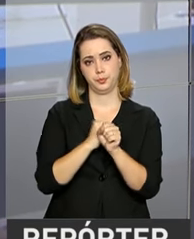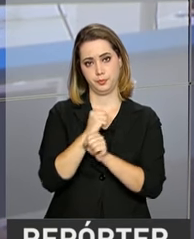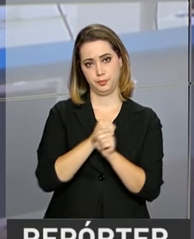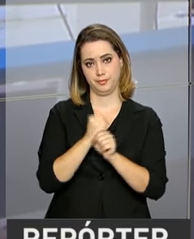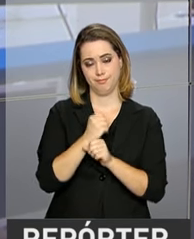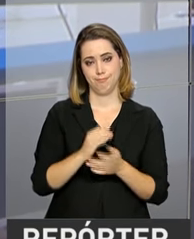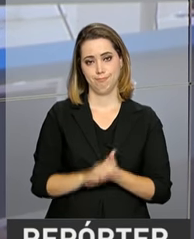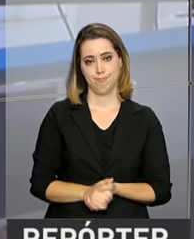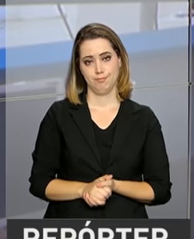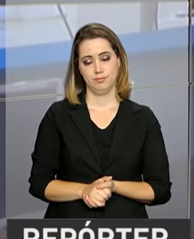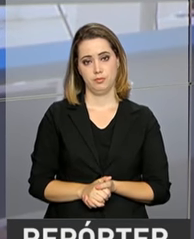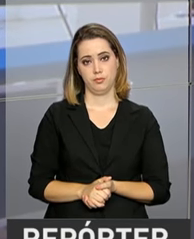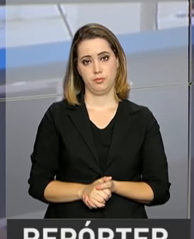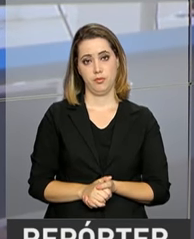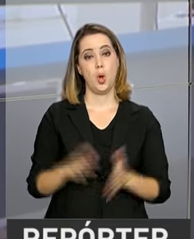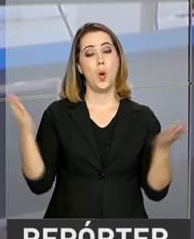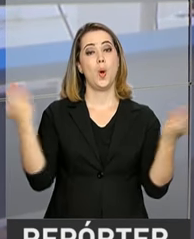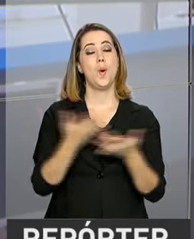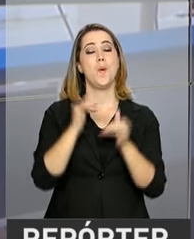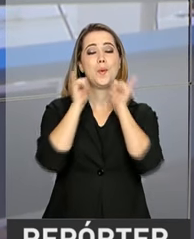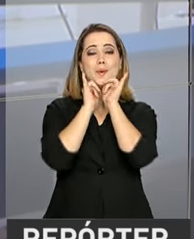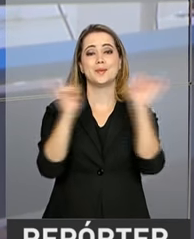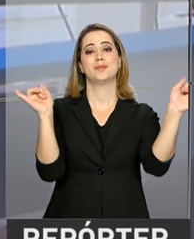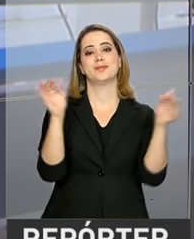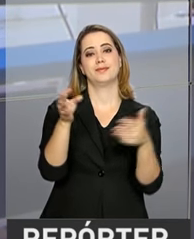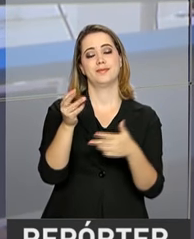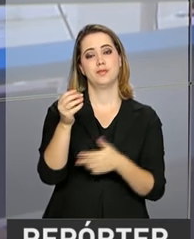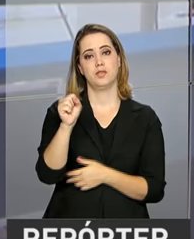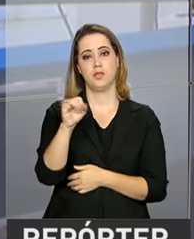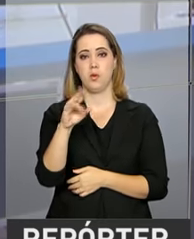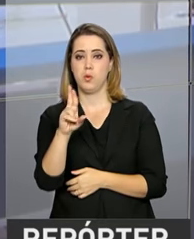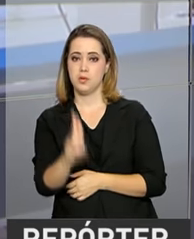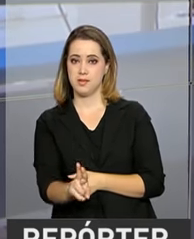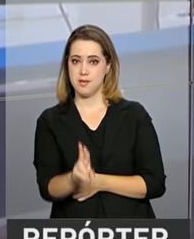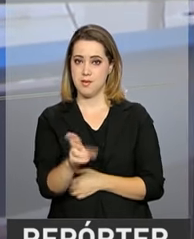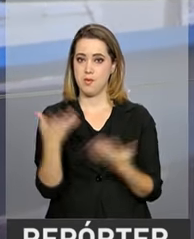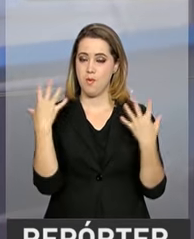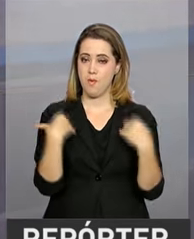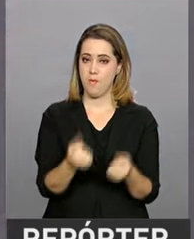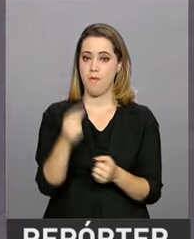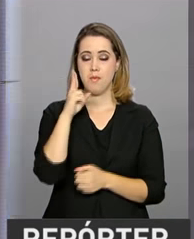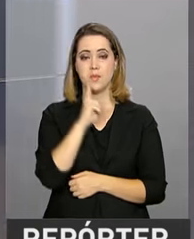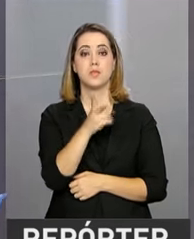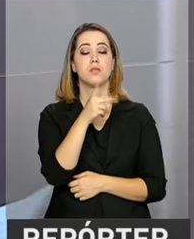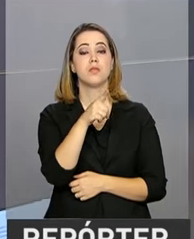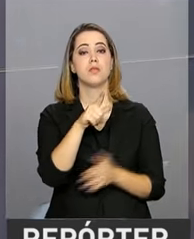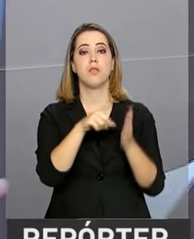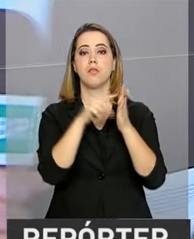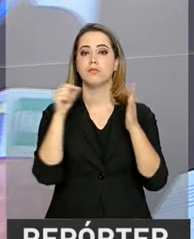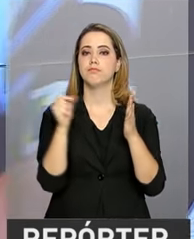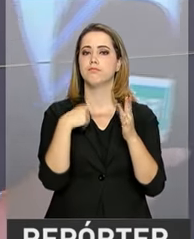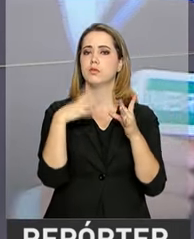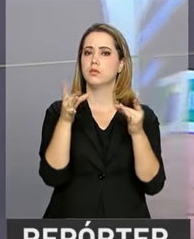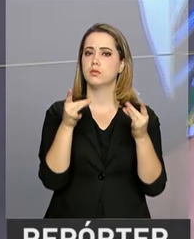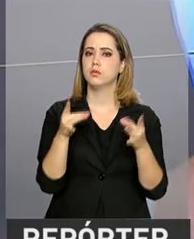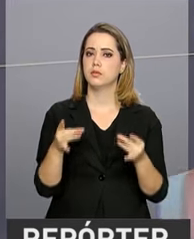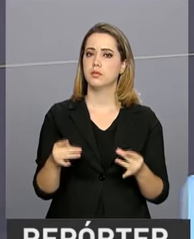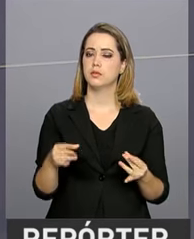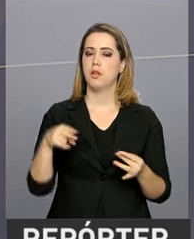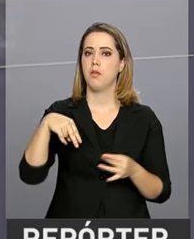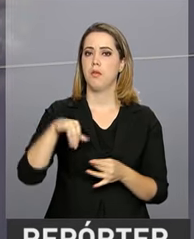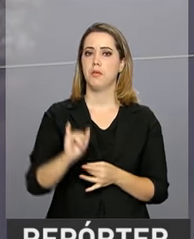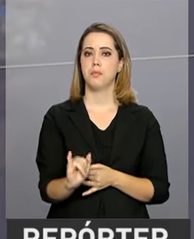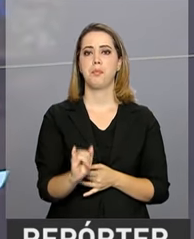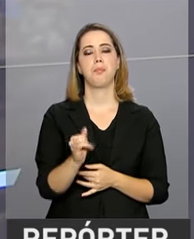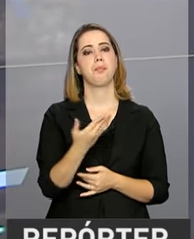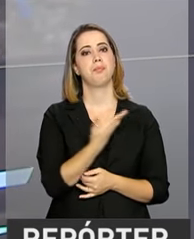Saiu hoje o resultado do sistema de seleção unificada, o SISU. Nós vamos então ao Palácio do Planalto saber os detalhes ao vivo com o